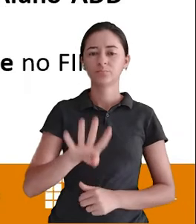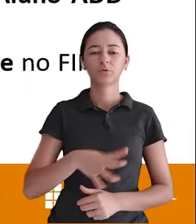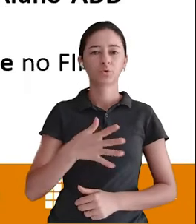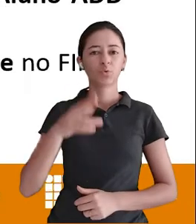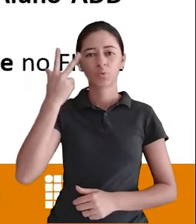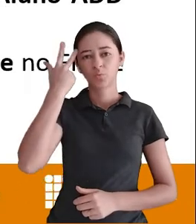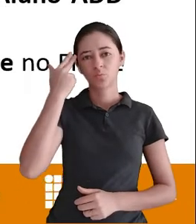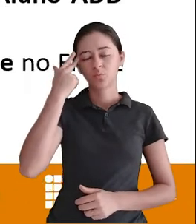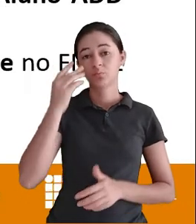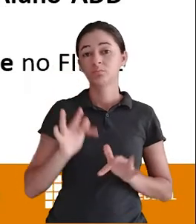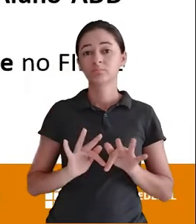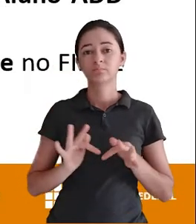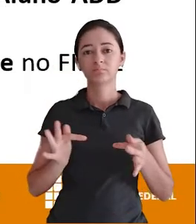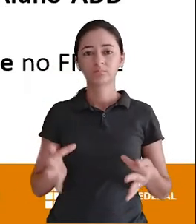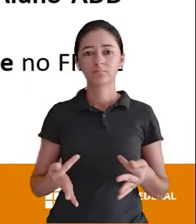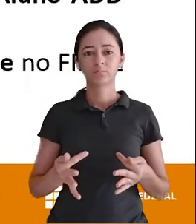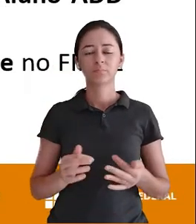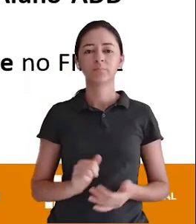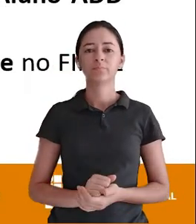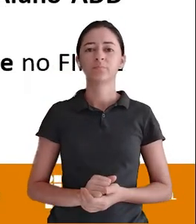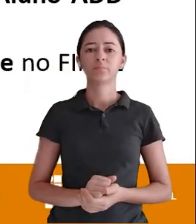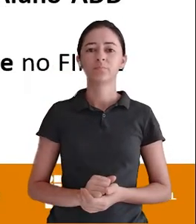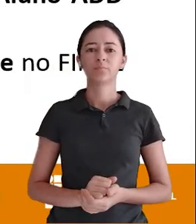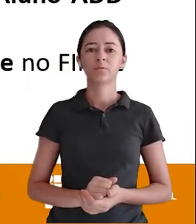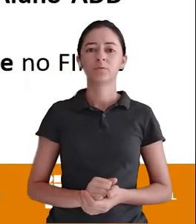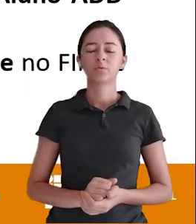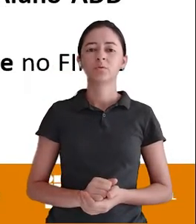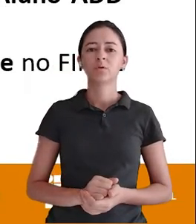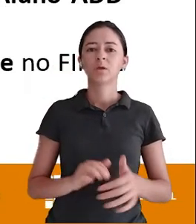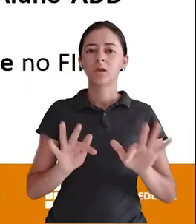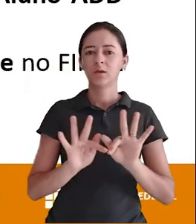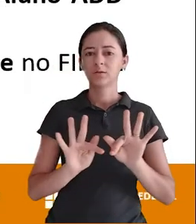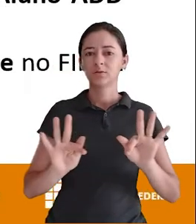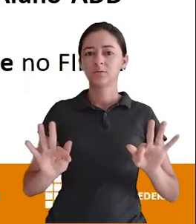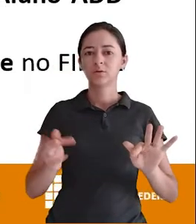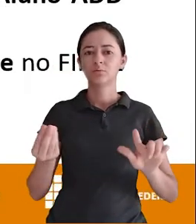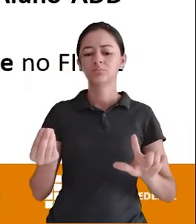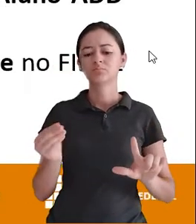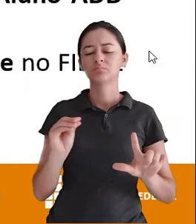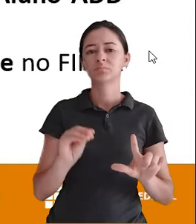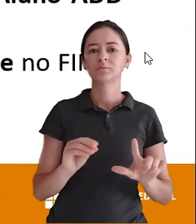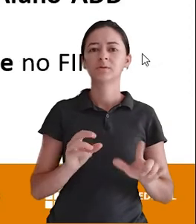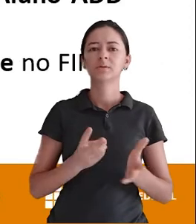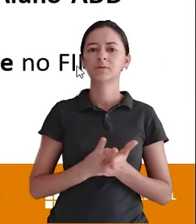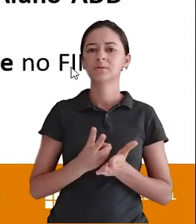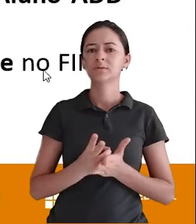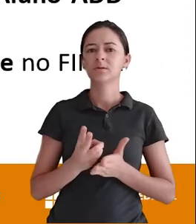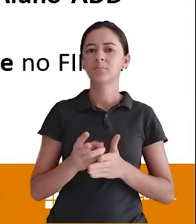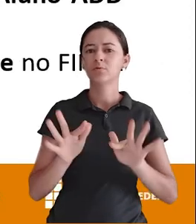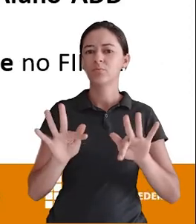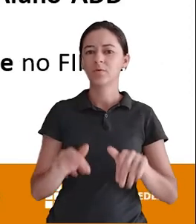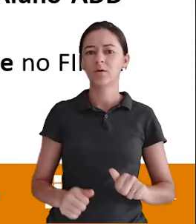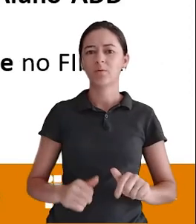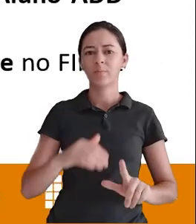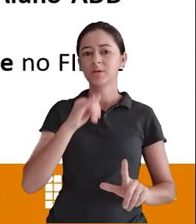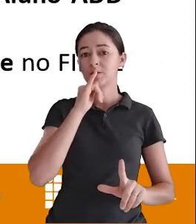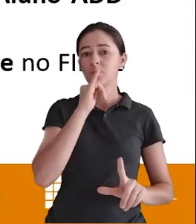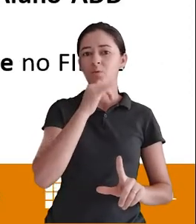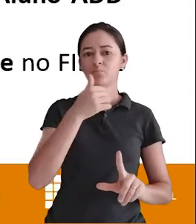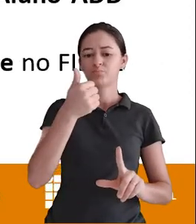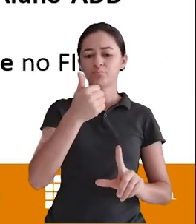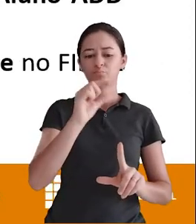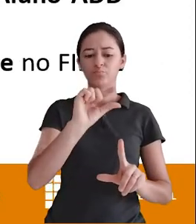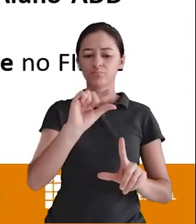Simples Ele vai ser Inserido Sempre no Final Da lista Tá